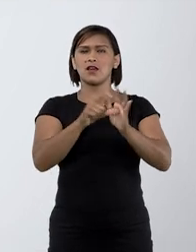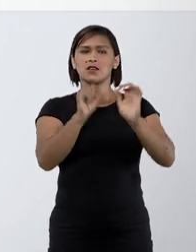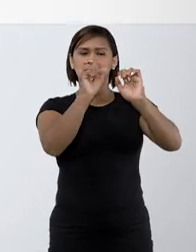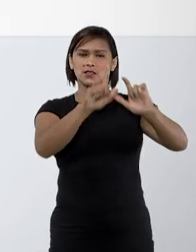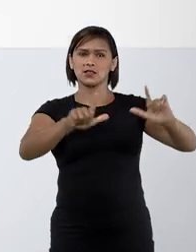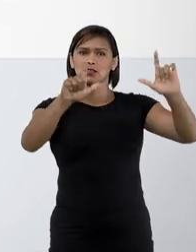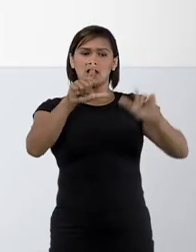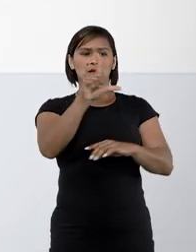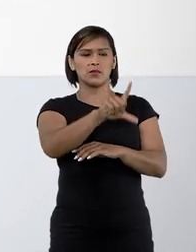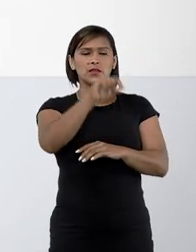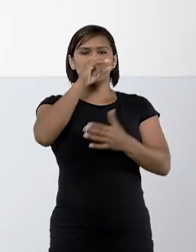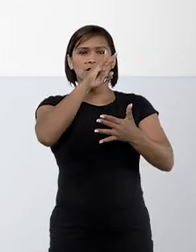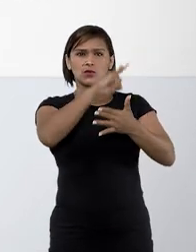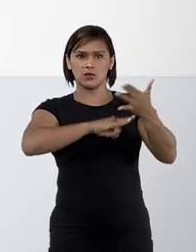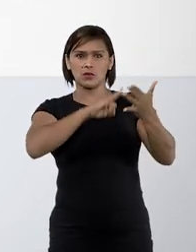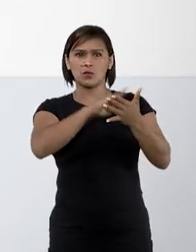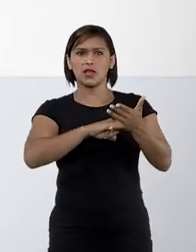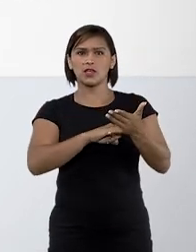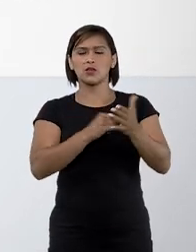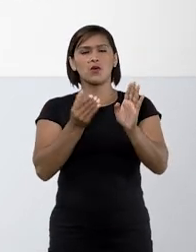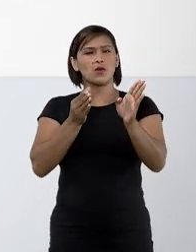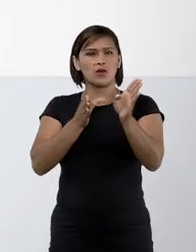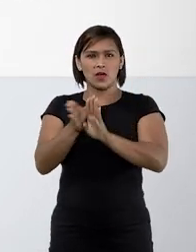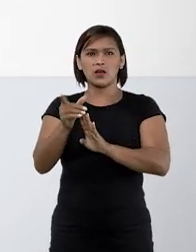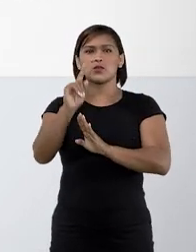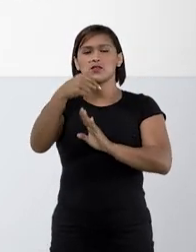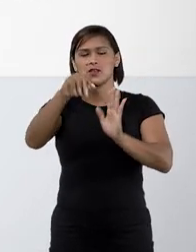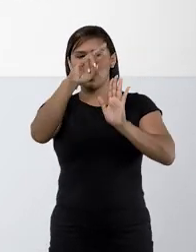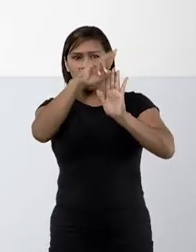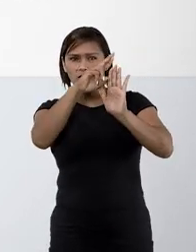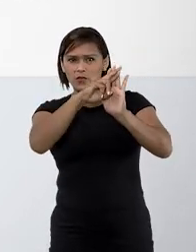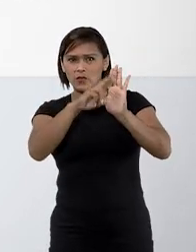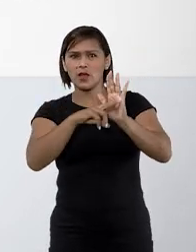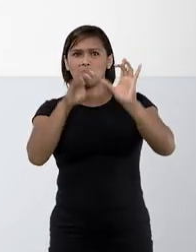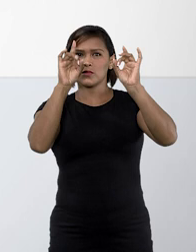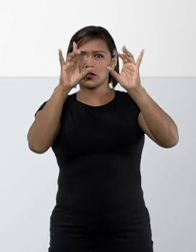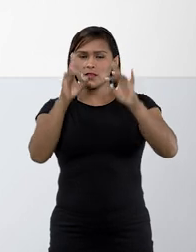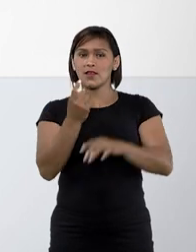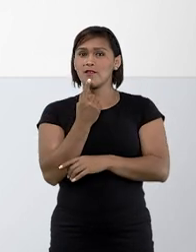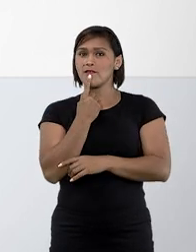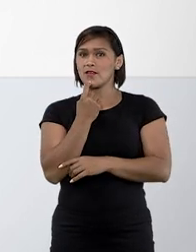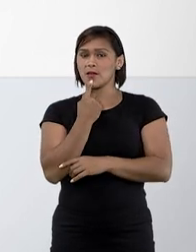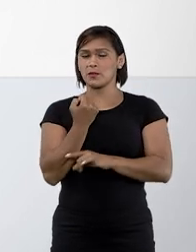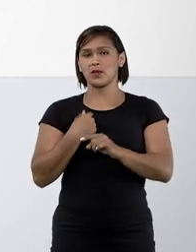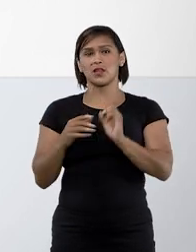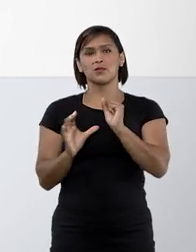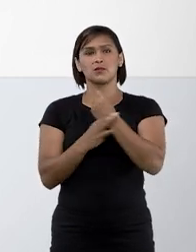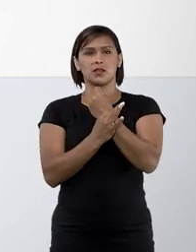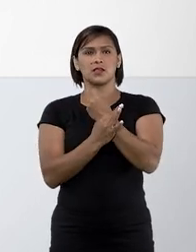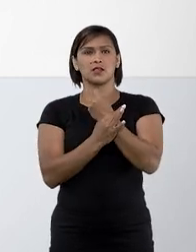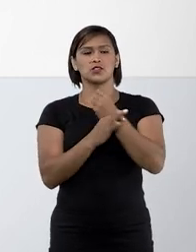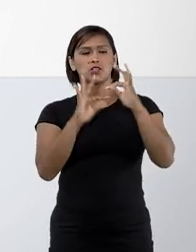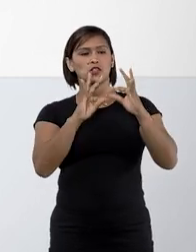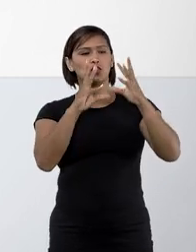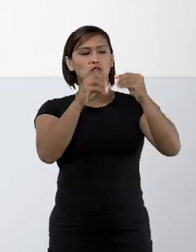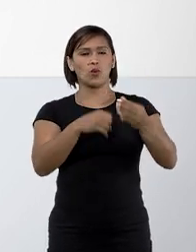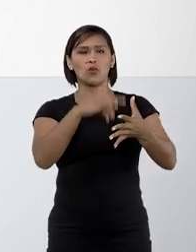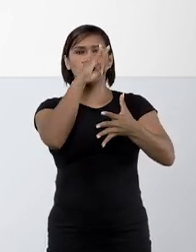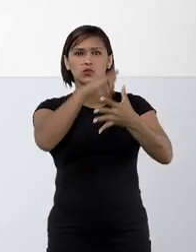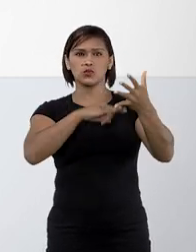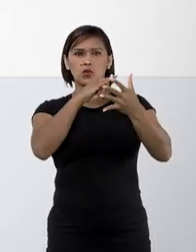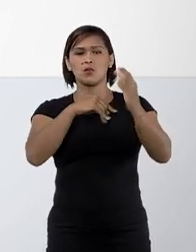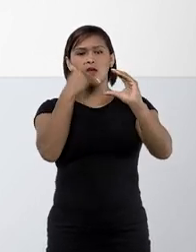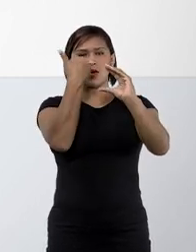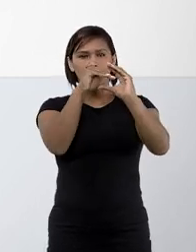de clicar na tela para selecionar os documentos, é recomendável seguir as instruções destacadas em vermelho, para garantir que os arquivos